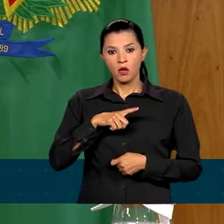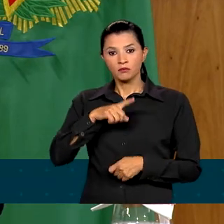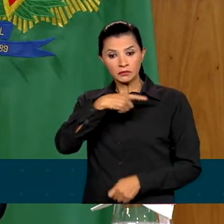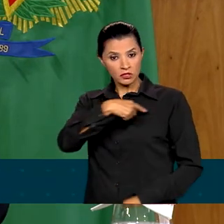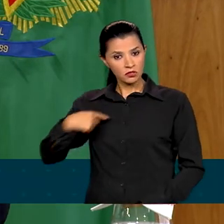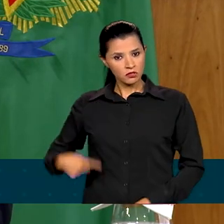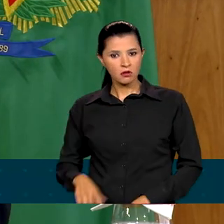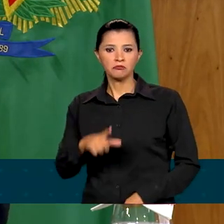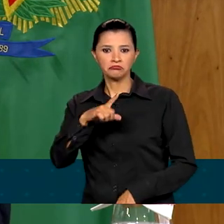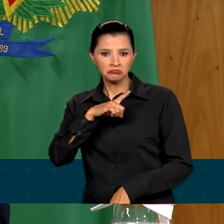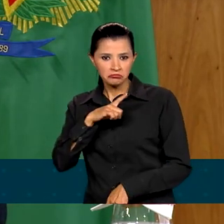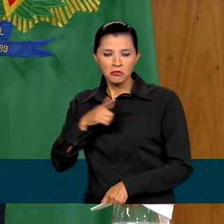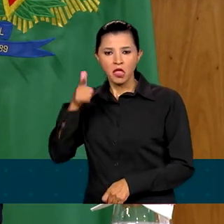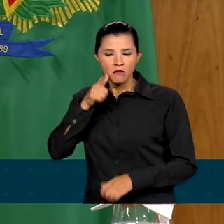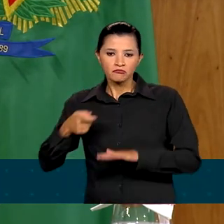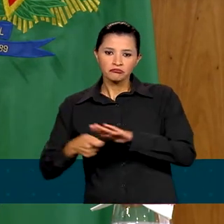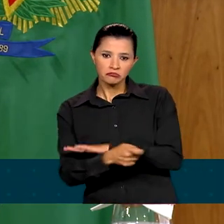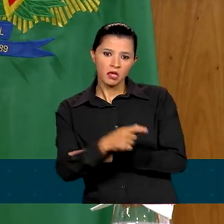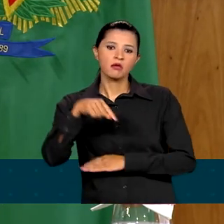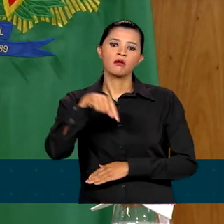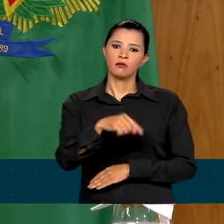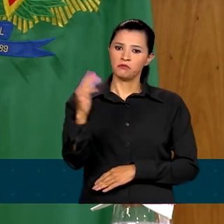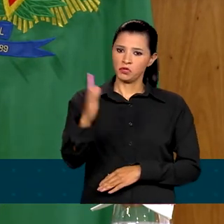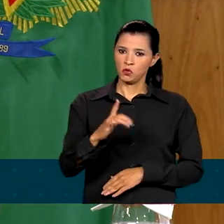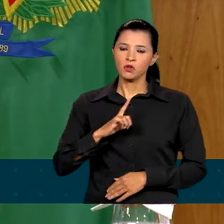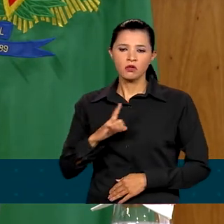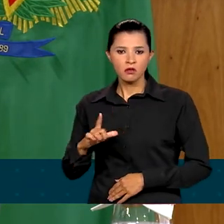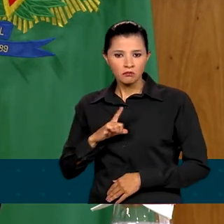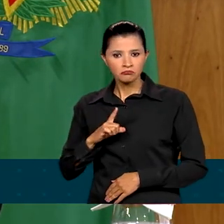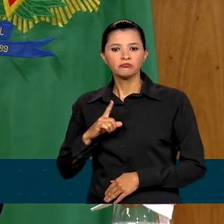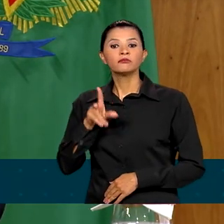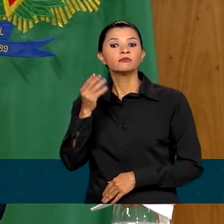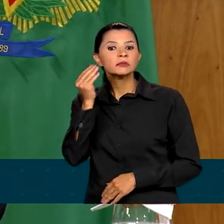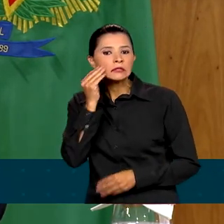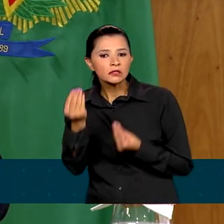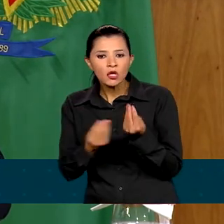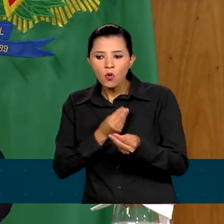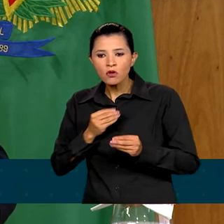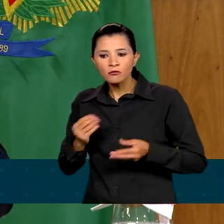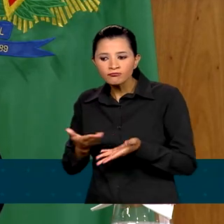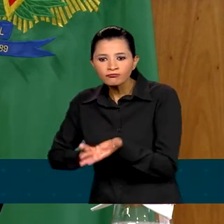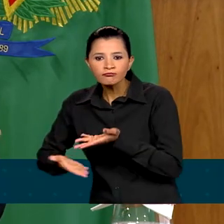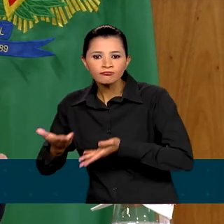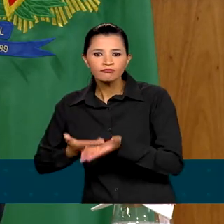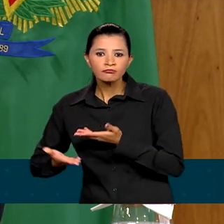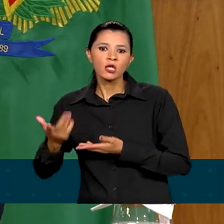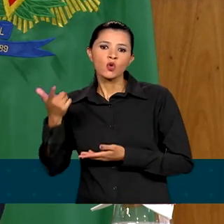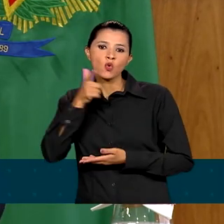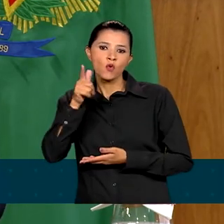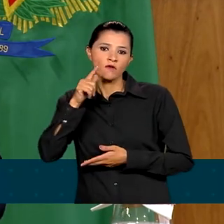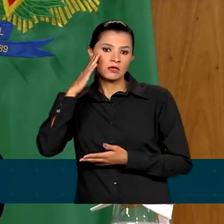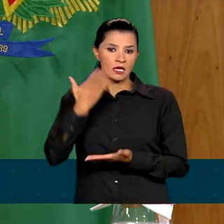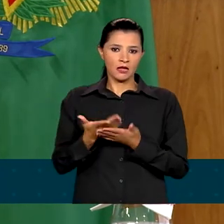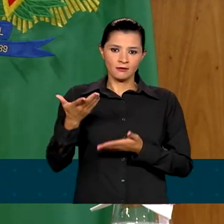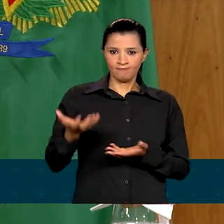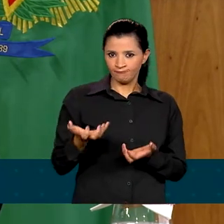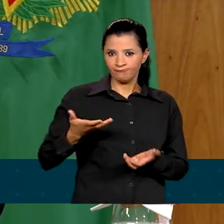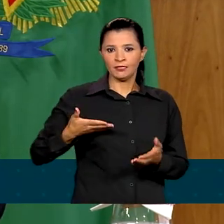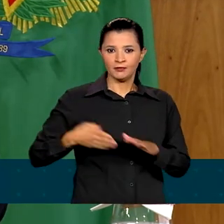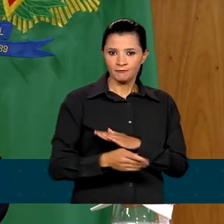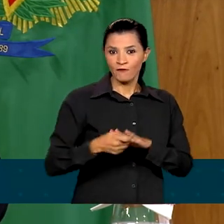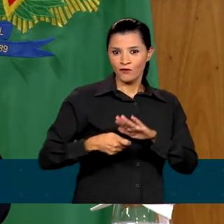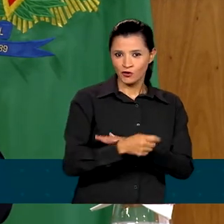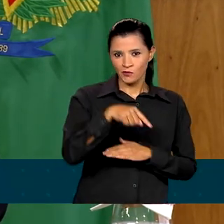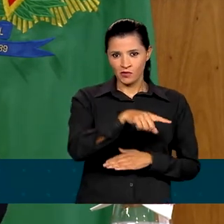China tem bons e grandes investimentos aqui no Brasil. Nós vamos tentar convencer os chineses a fazer mais investimentos aqui. Mas nós também vamos